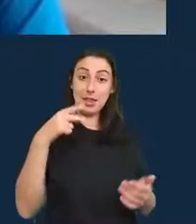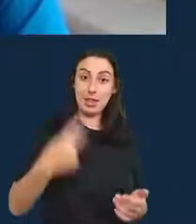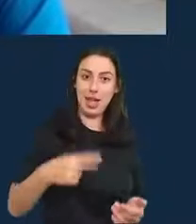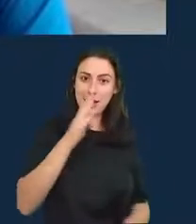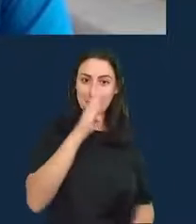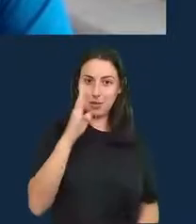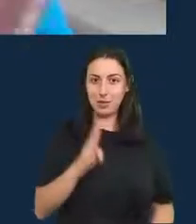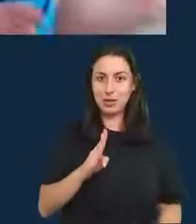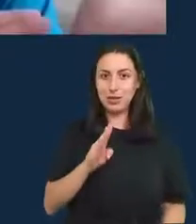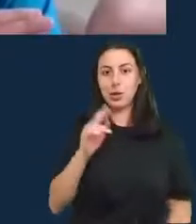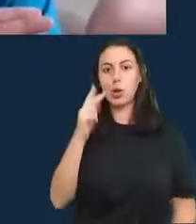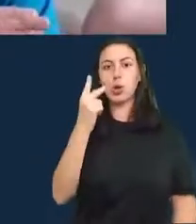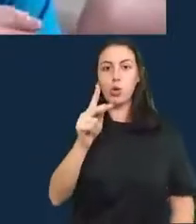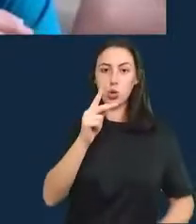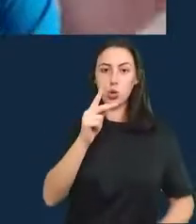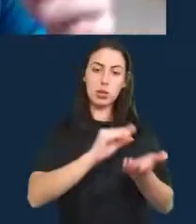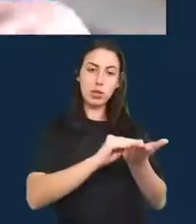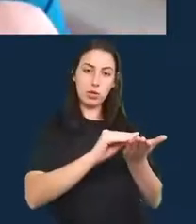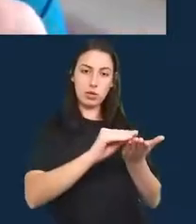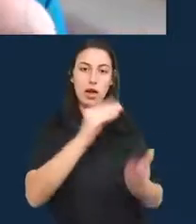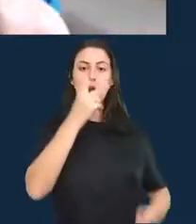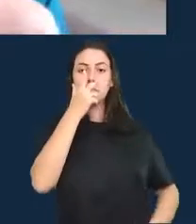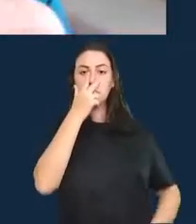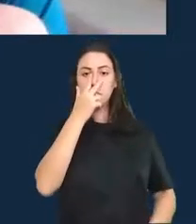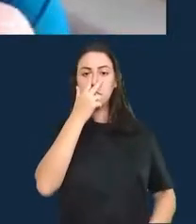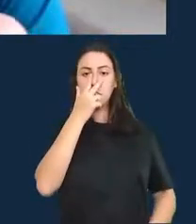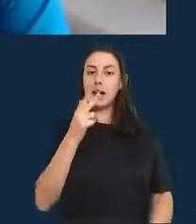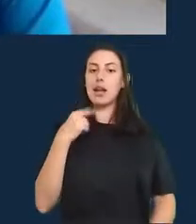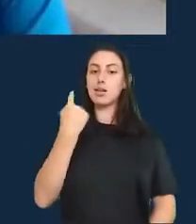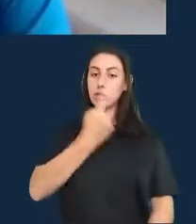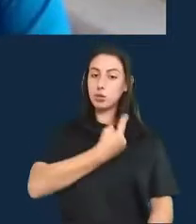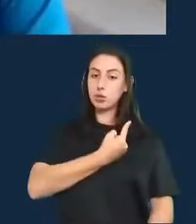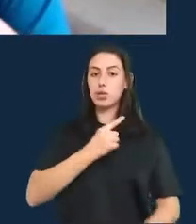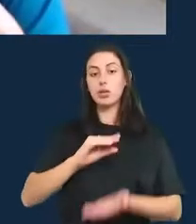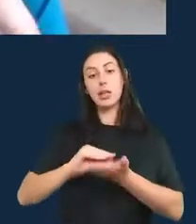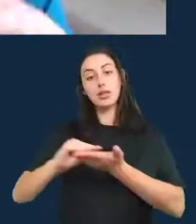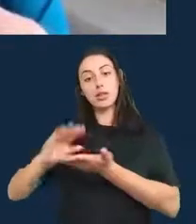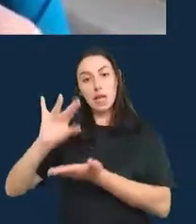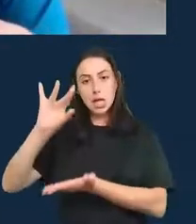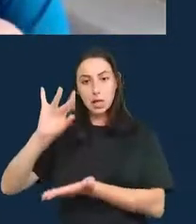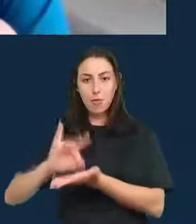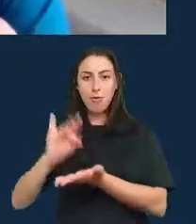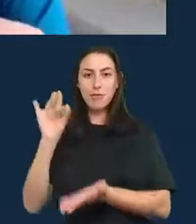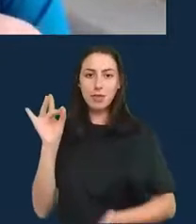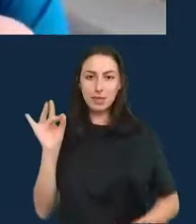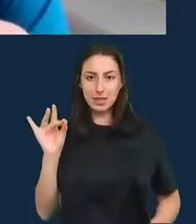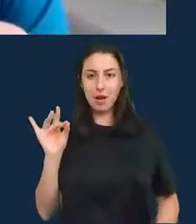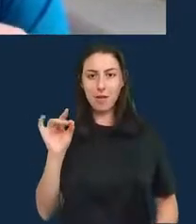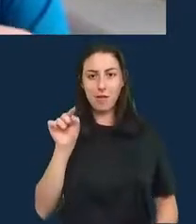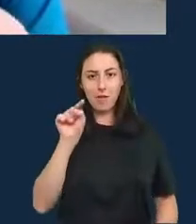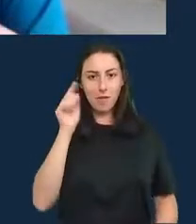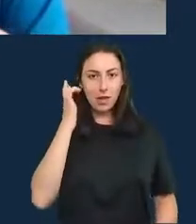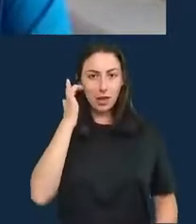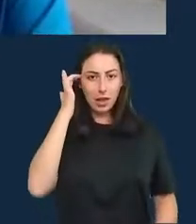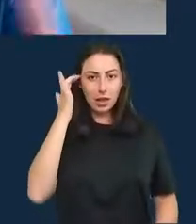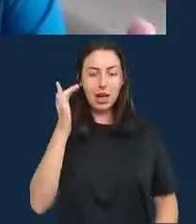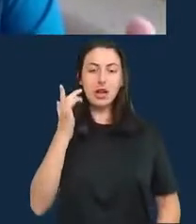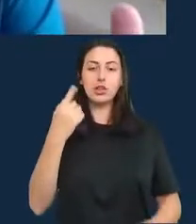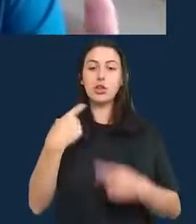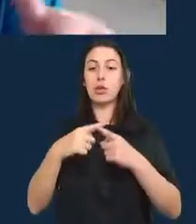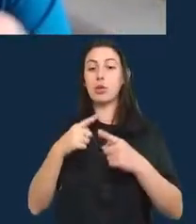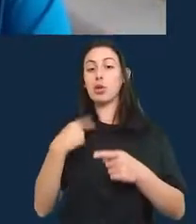seus dados estimados parecem ser muito semelhantes aos nossos dados oficiais, será que isso é porque temos mais dados